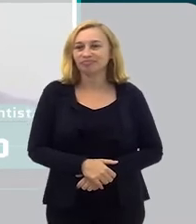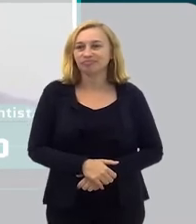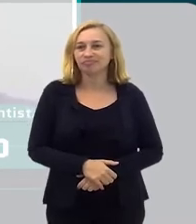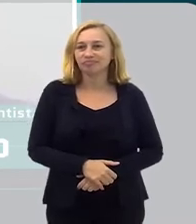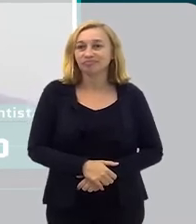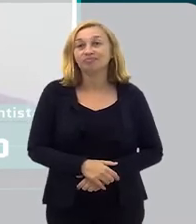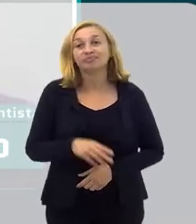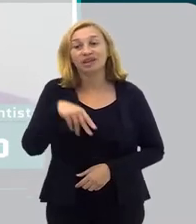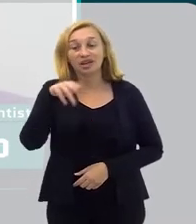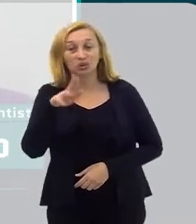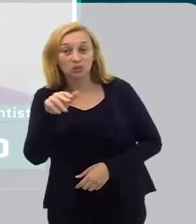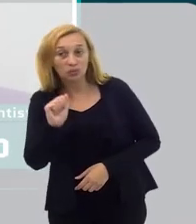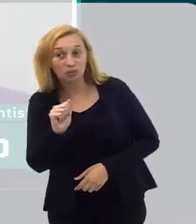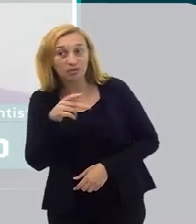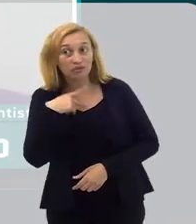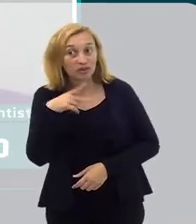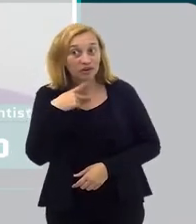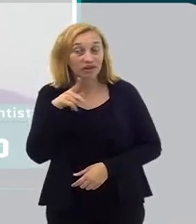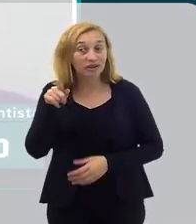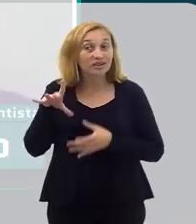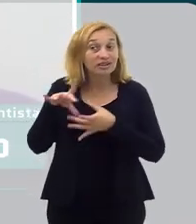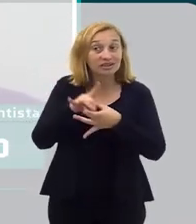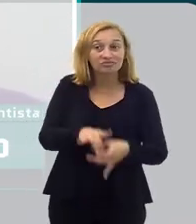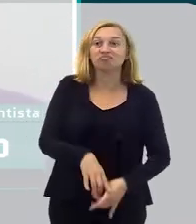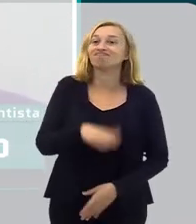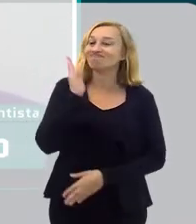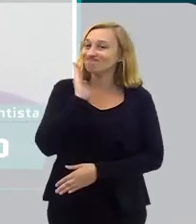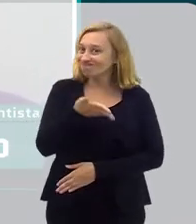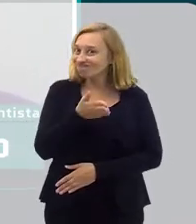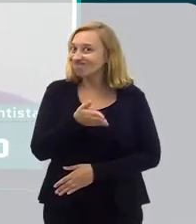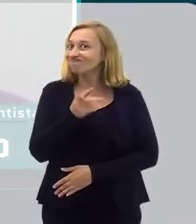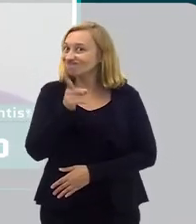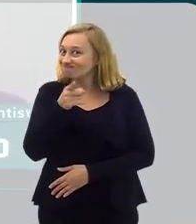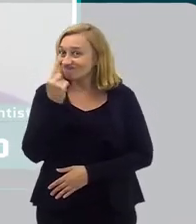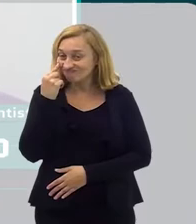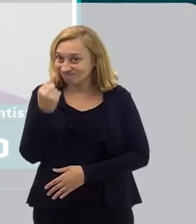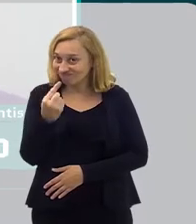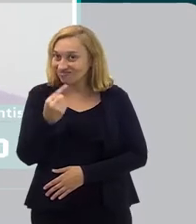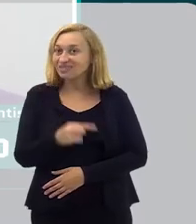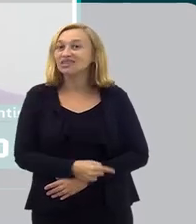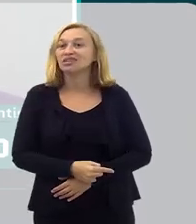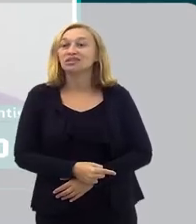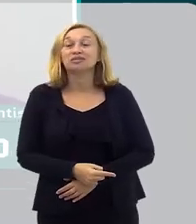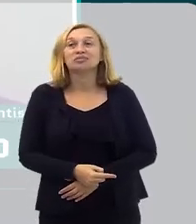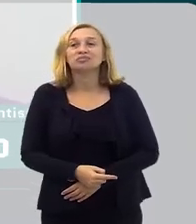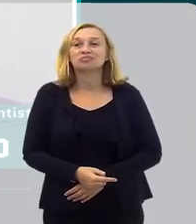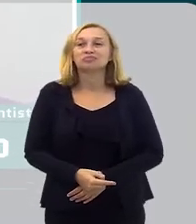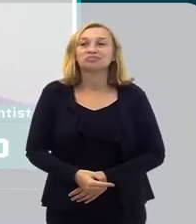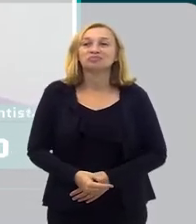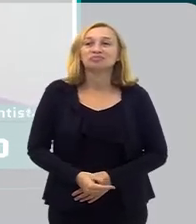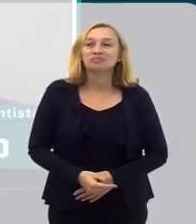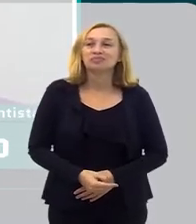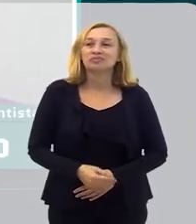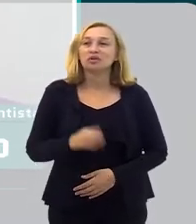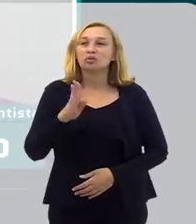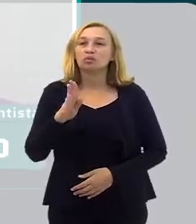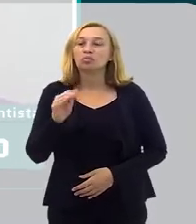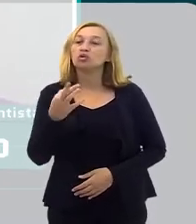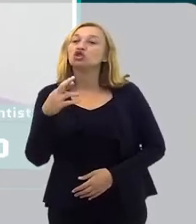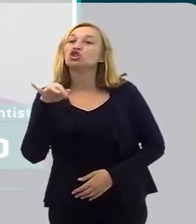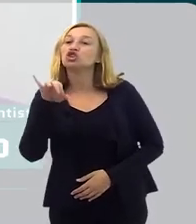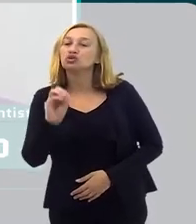O que a Núbia falou é uma ligação direta mesmo, viu, Núbia? O você falou, caramba, o fato do